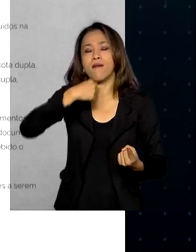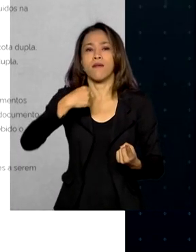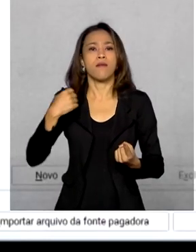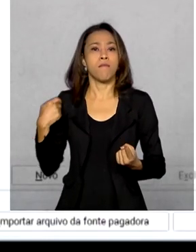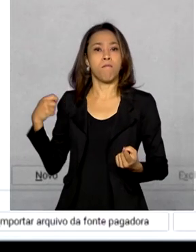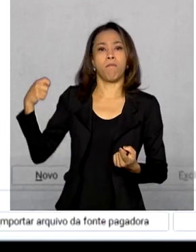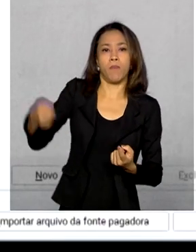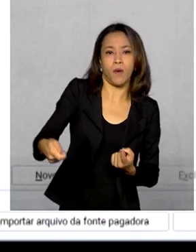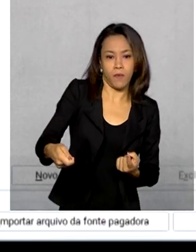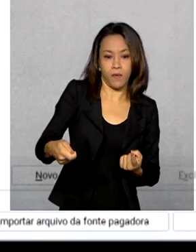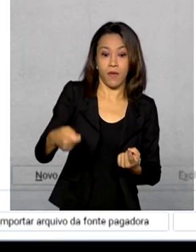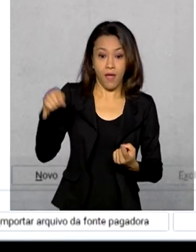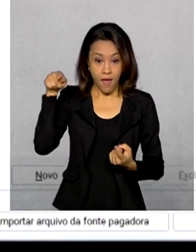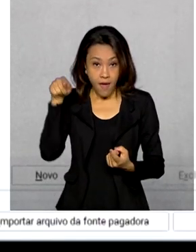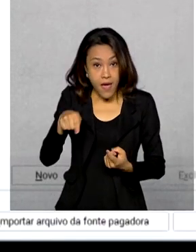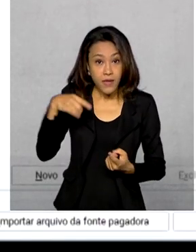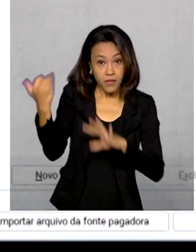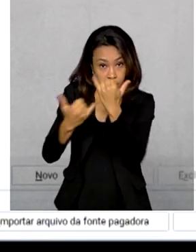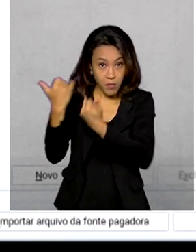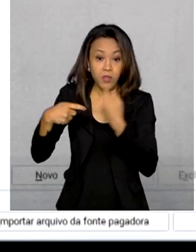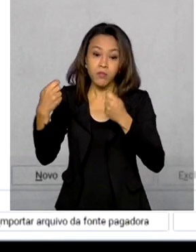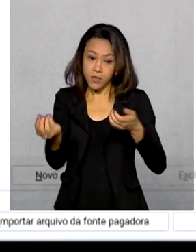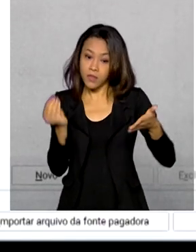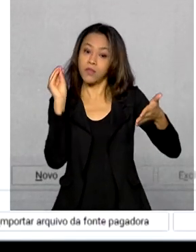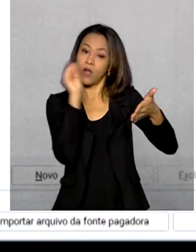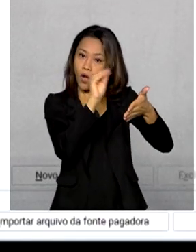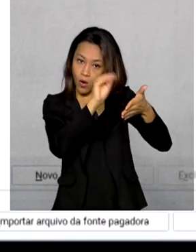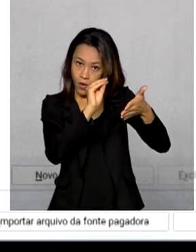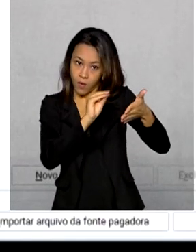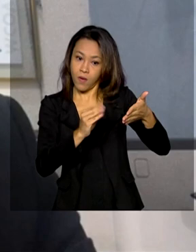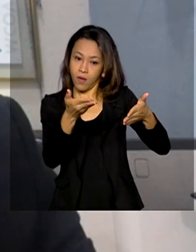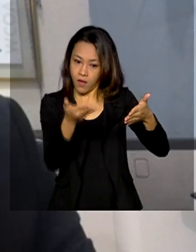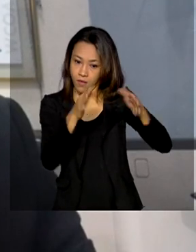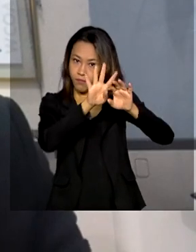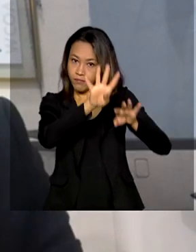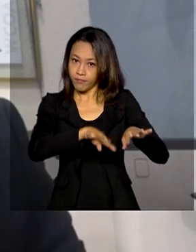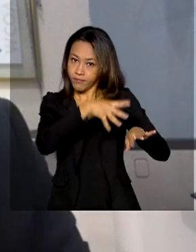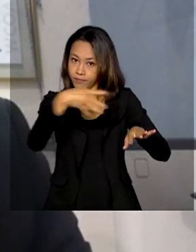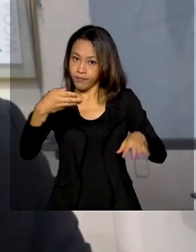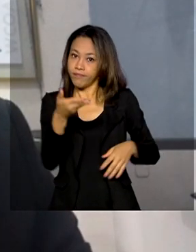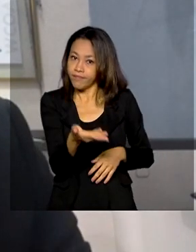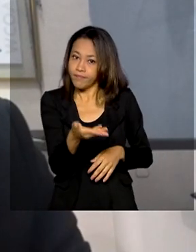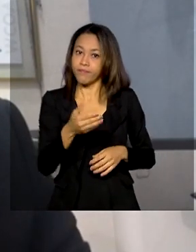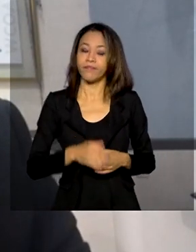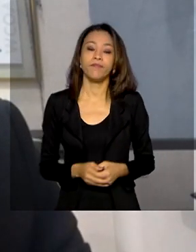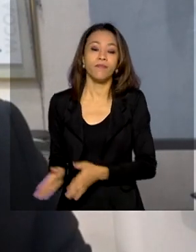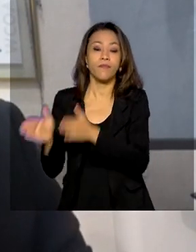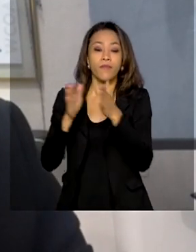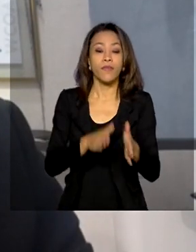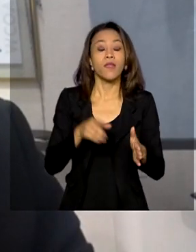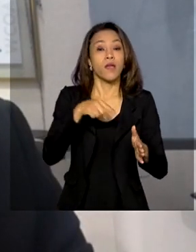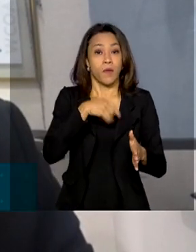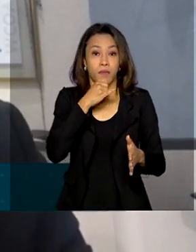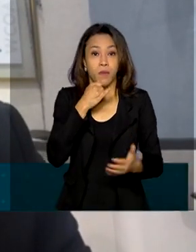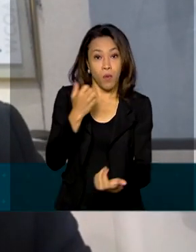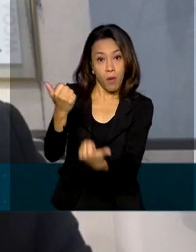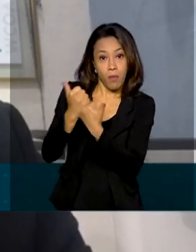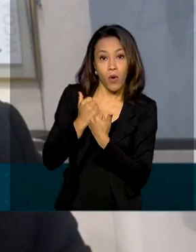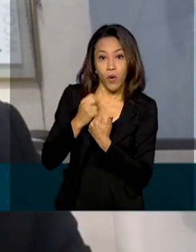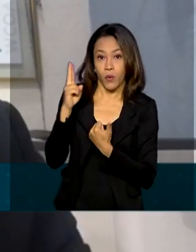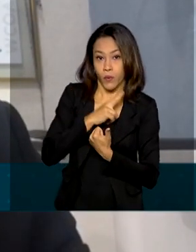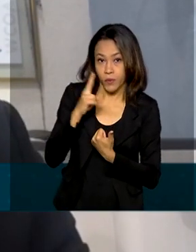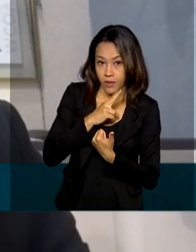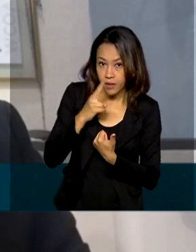pagadora. Esses dados devem ser declarados em total de rendimentos. Esse rendimento do auxílio emergencial e o auxílio emergencial